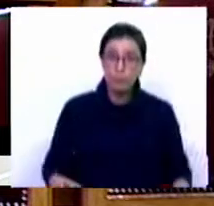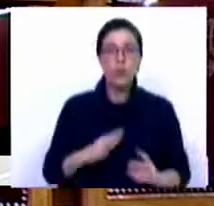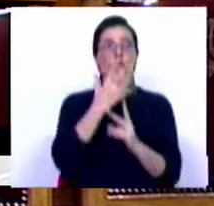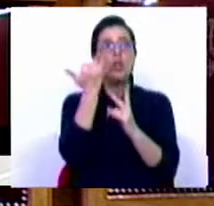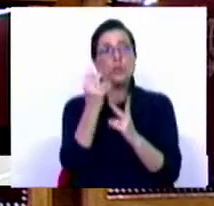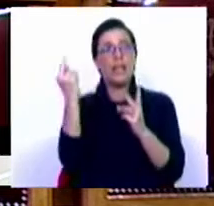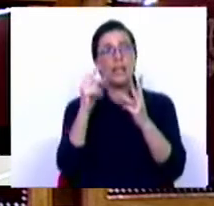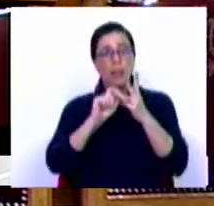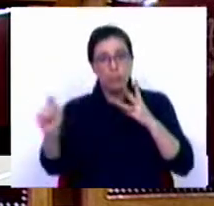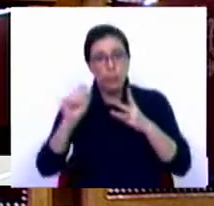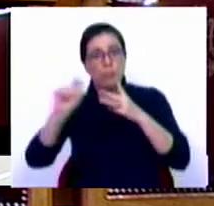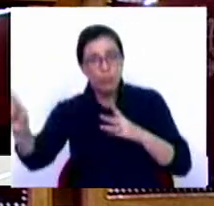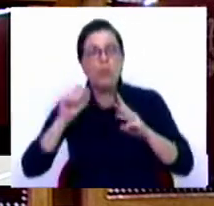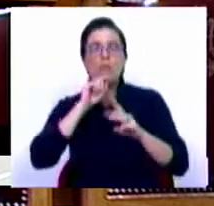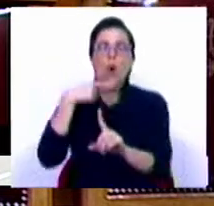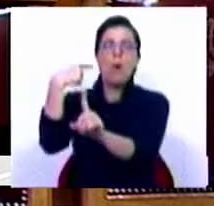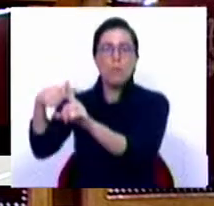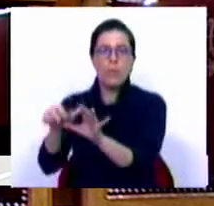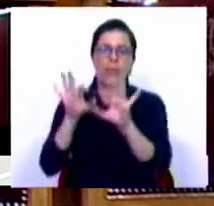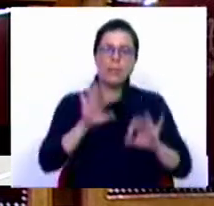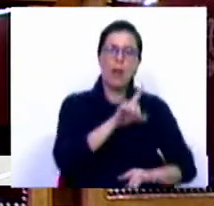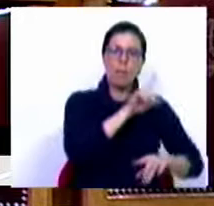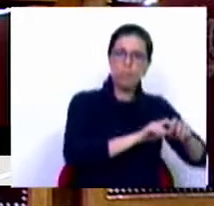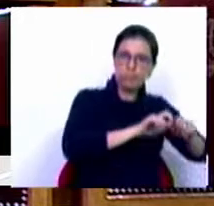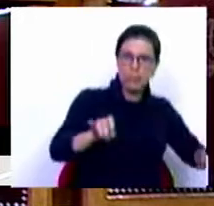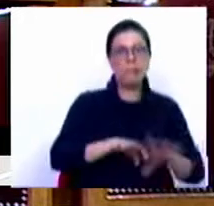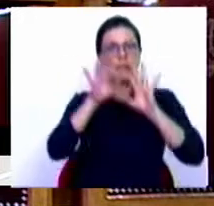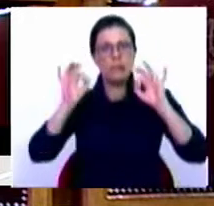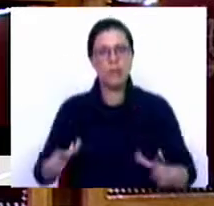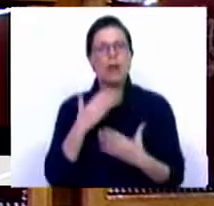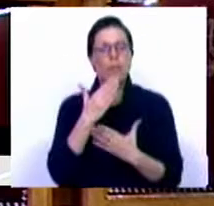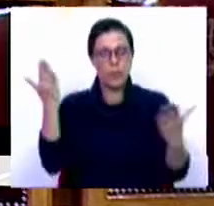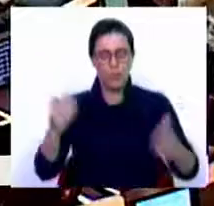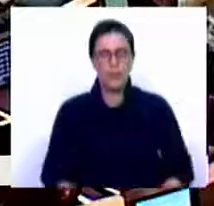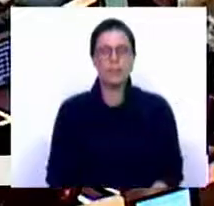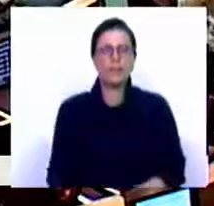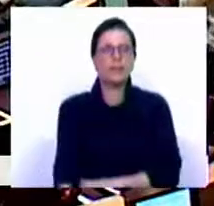segundo e o terceiro período possam ser tão positivos como foram este primeiro período. Muito obrigado.